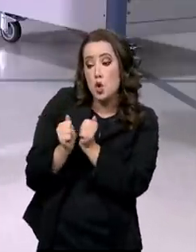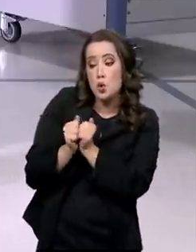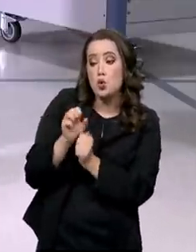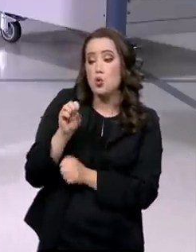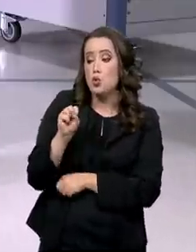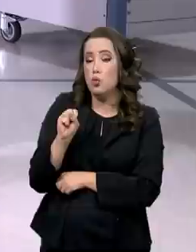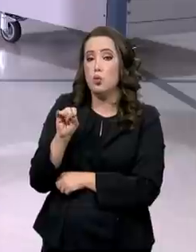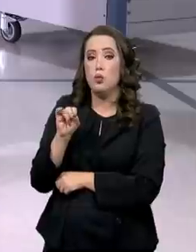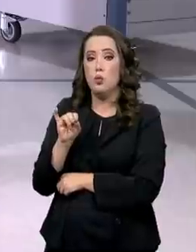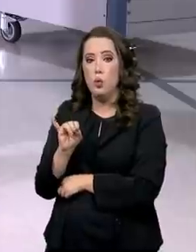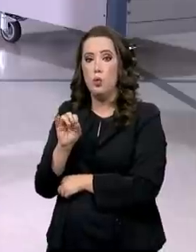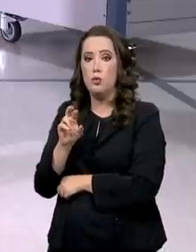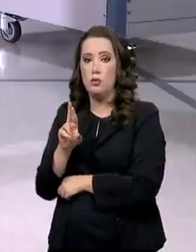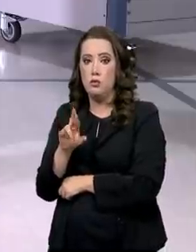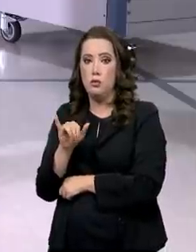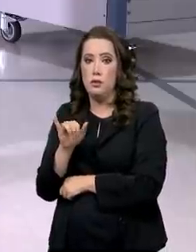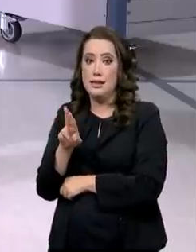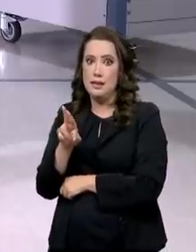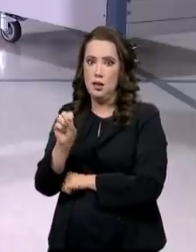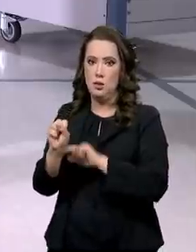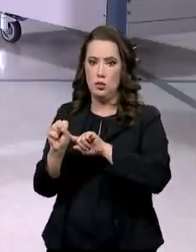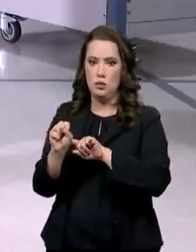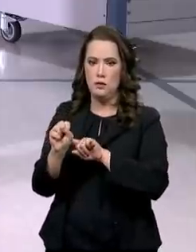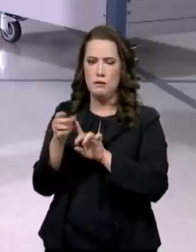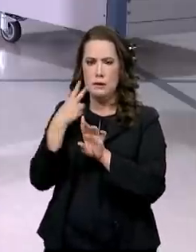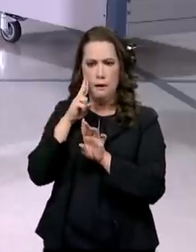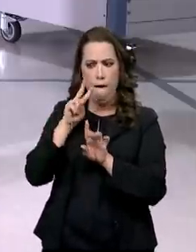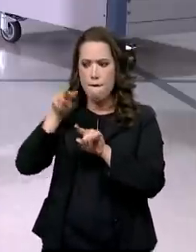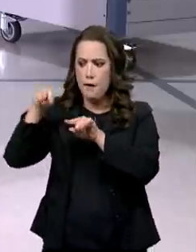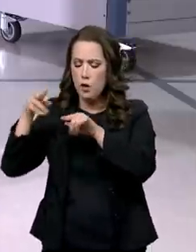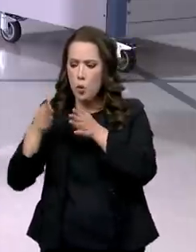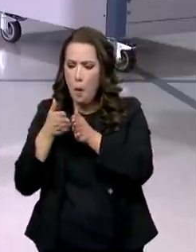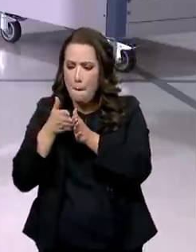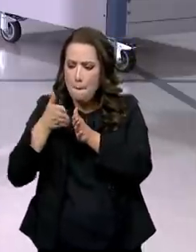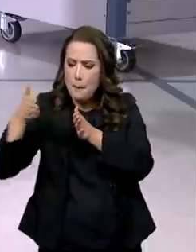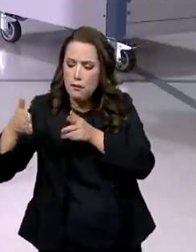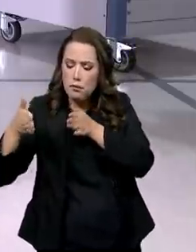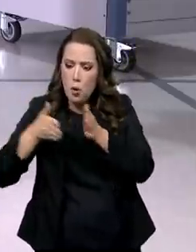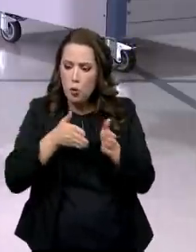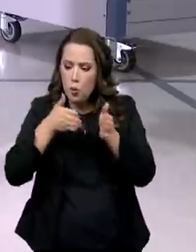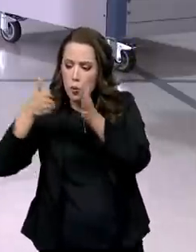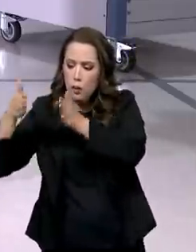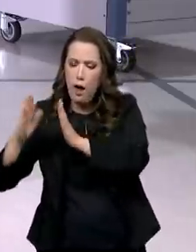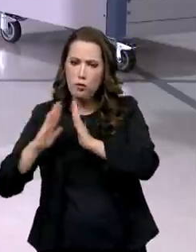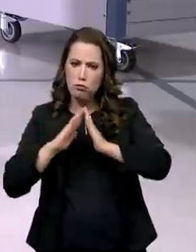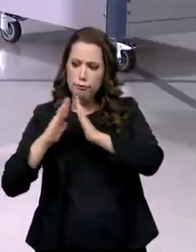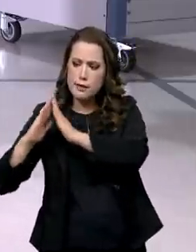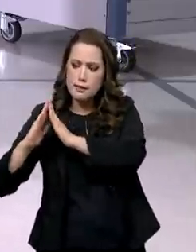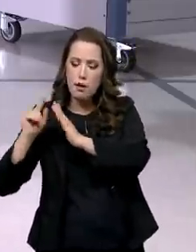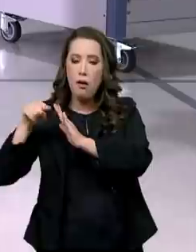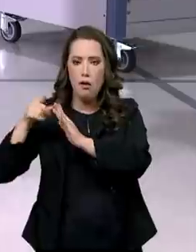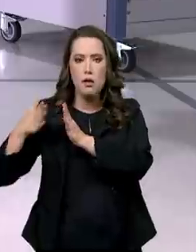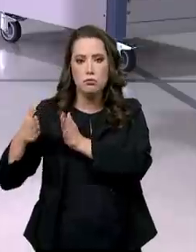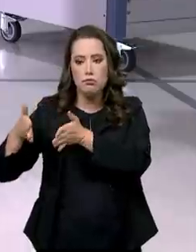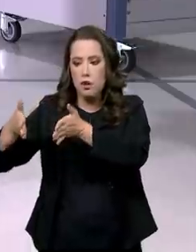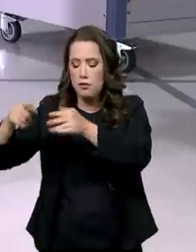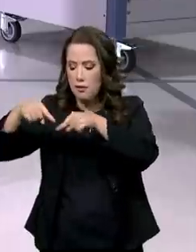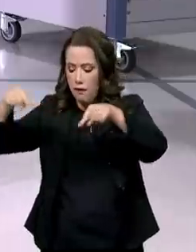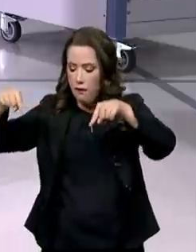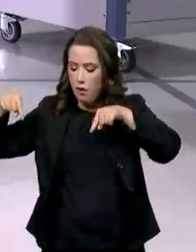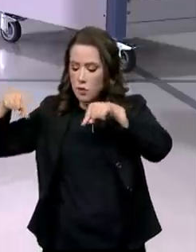Sirius, o laboratório de nível de biossegurança 4. É uma facilidade,